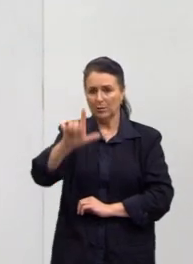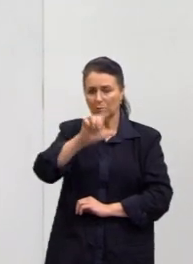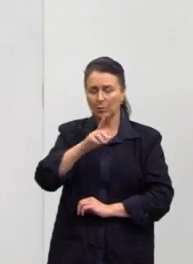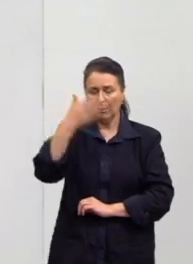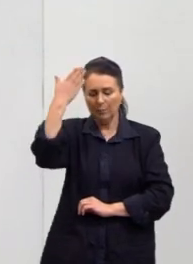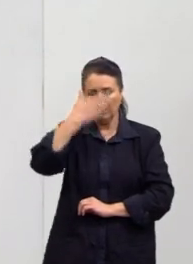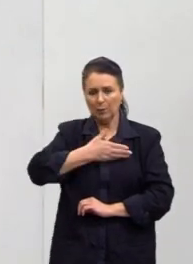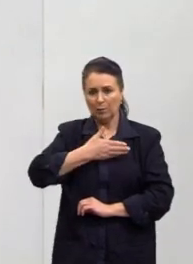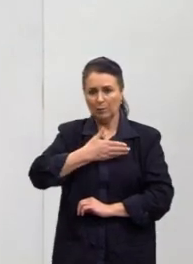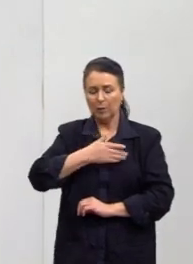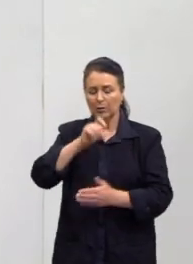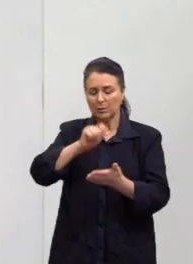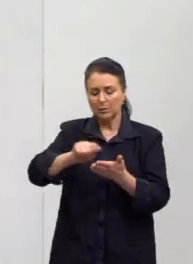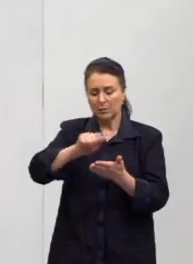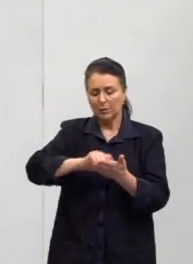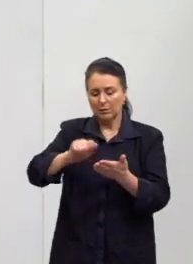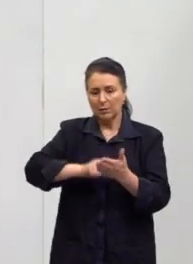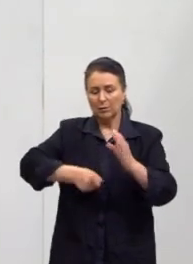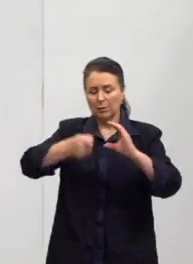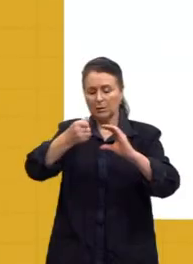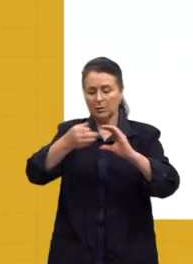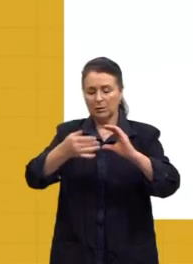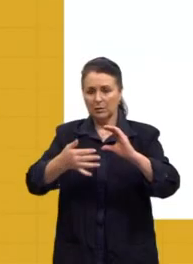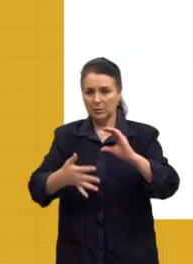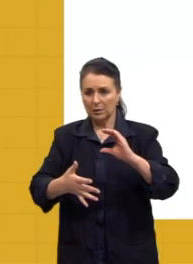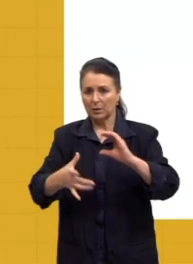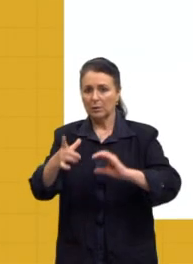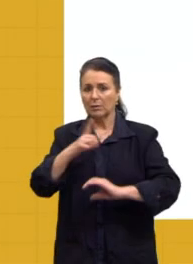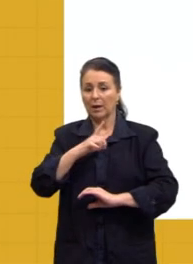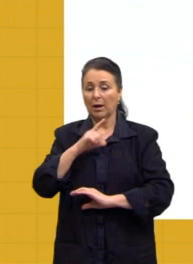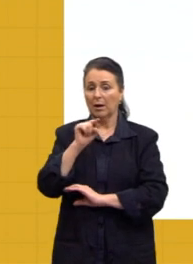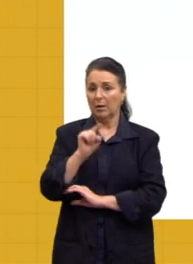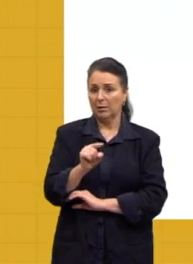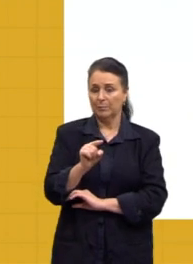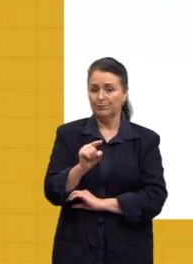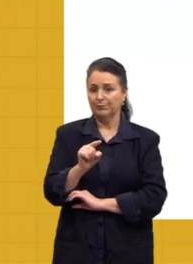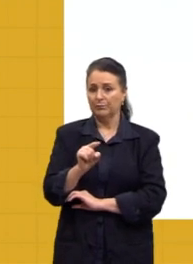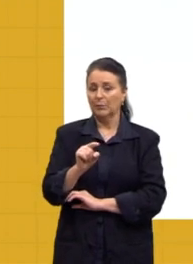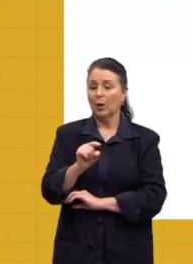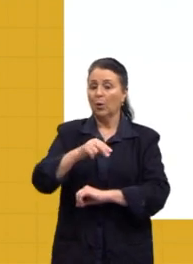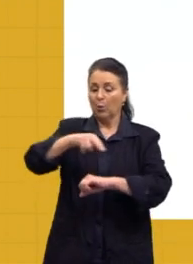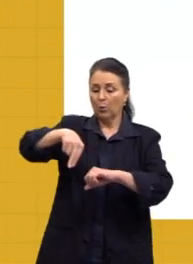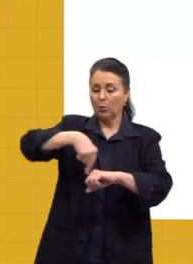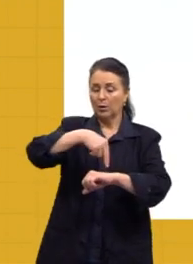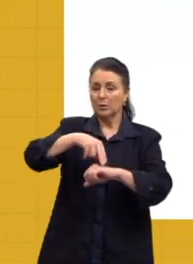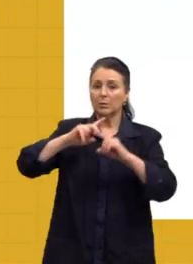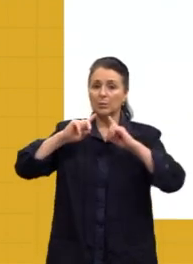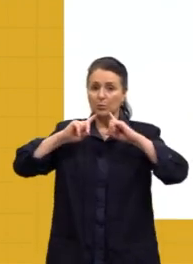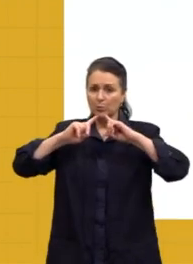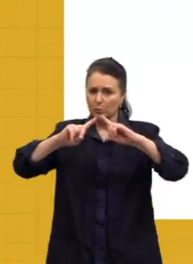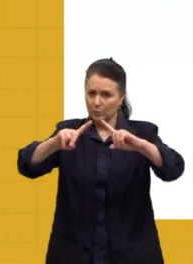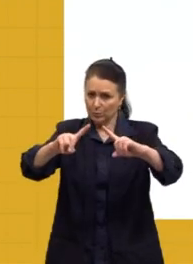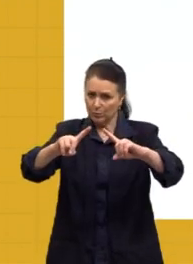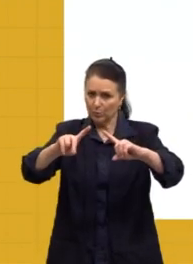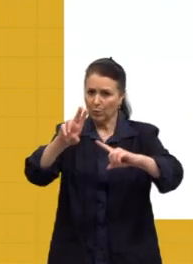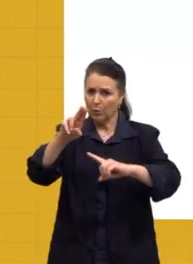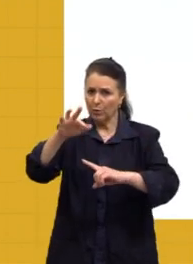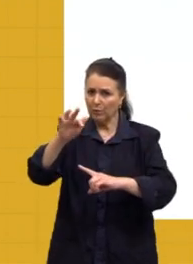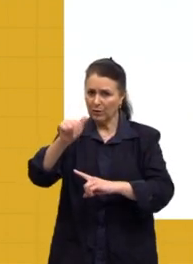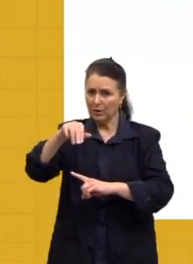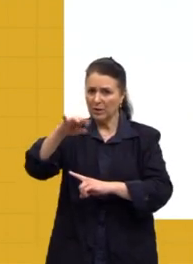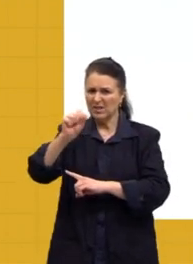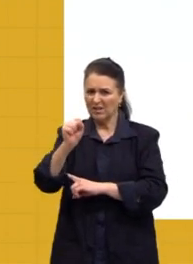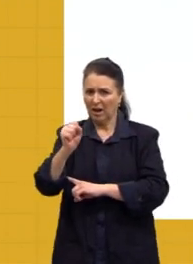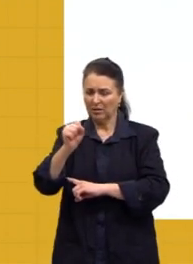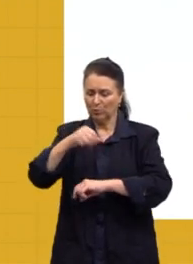sua escrita essas características. Então, a gente tem ali nacionalismo crítico e ufanista, não era apenas assim, eu amo o